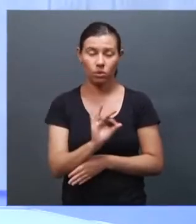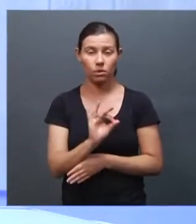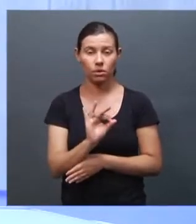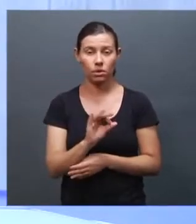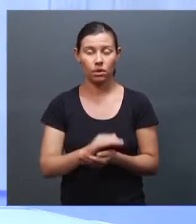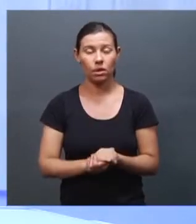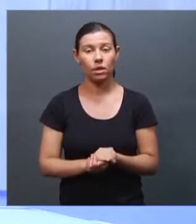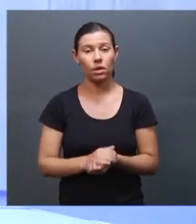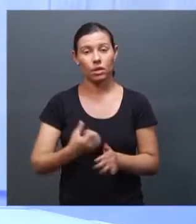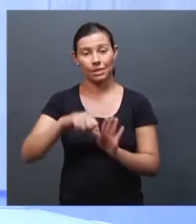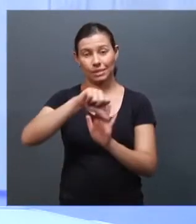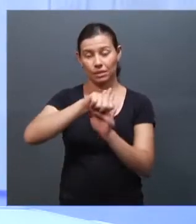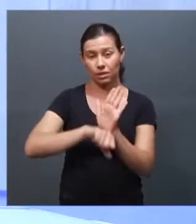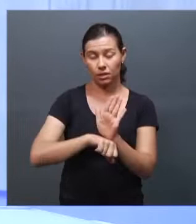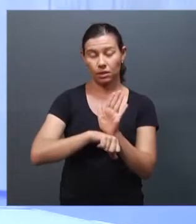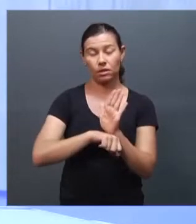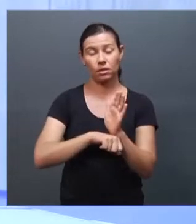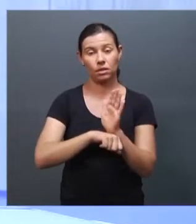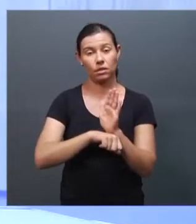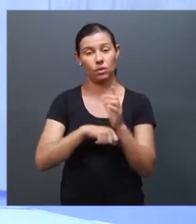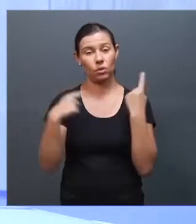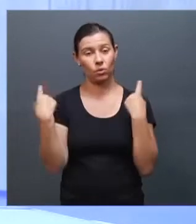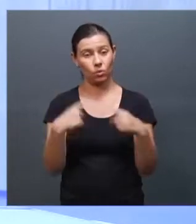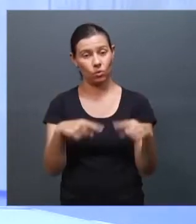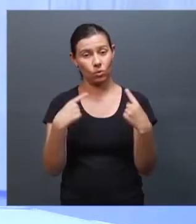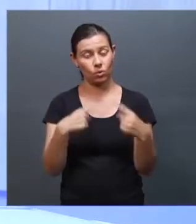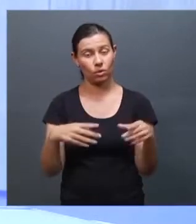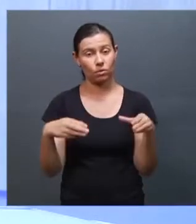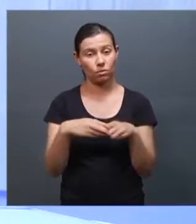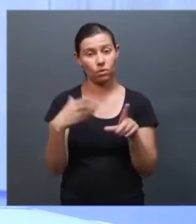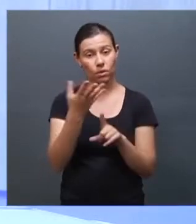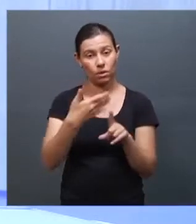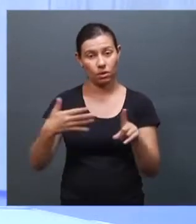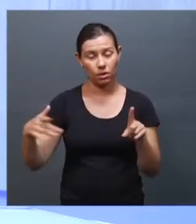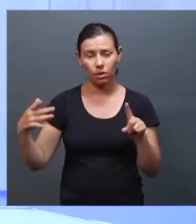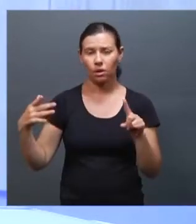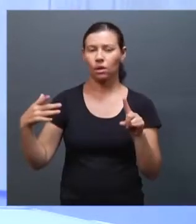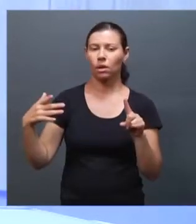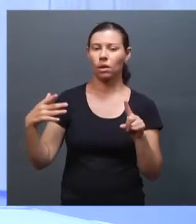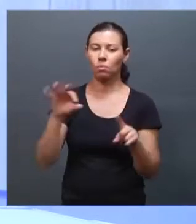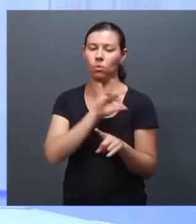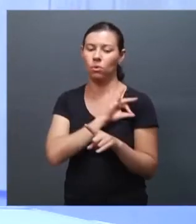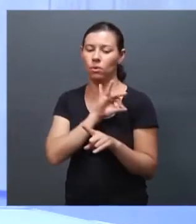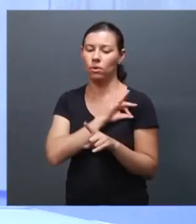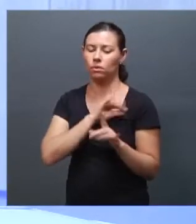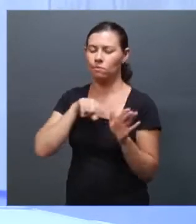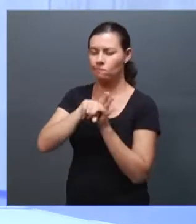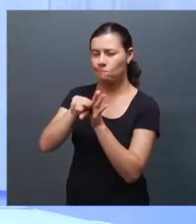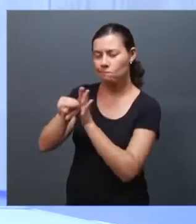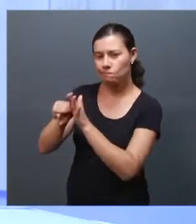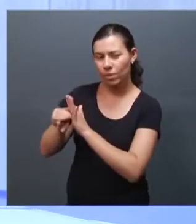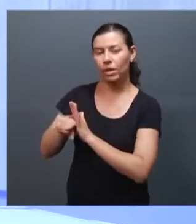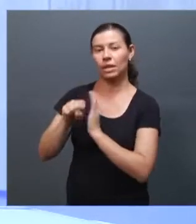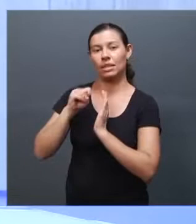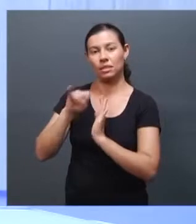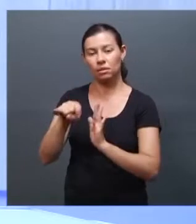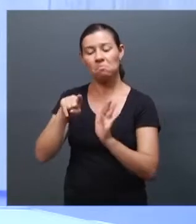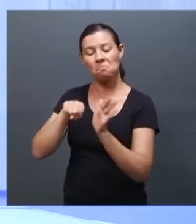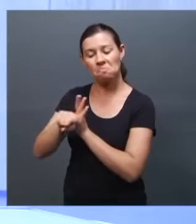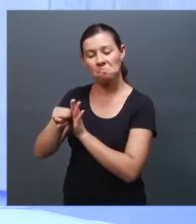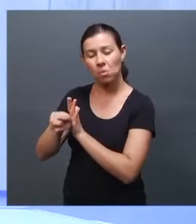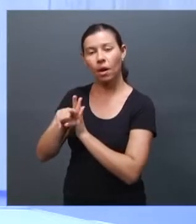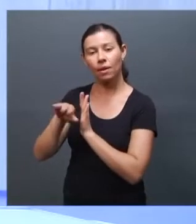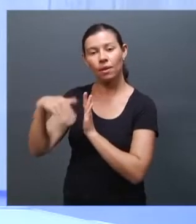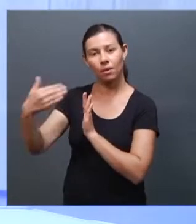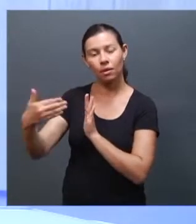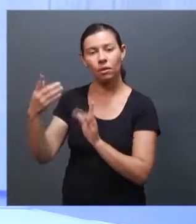crimes contra LGBT são realmente investigados e, se investigados, são realmente punidos. E a gente